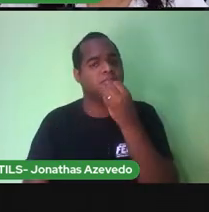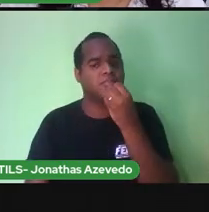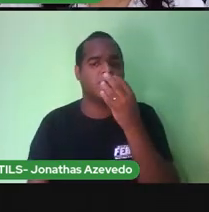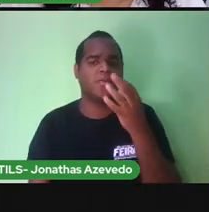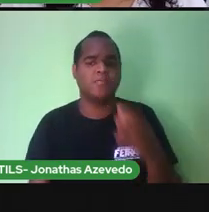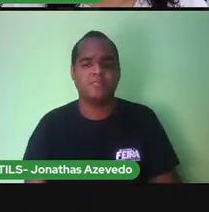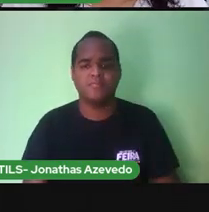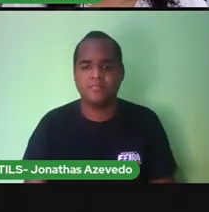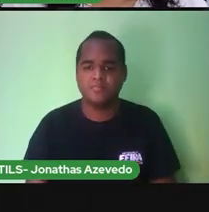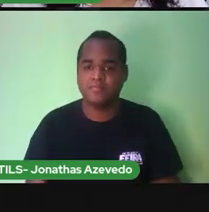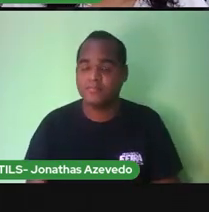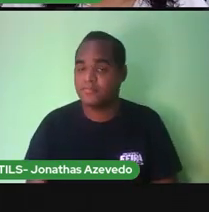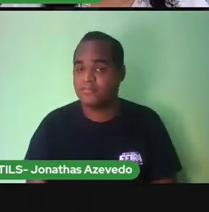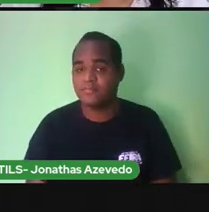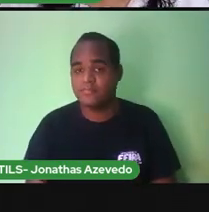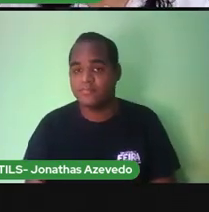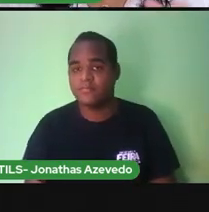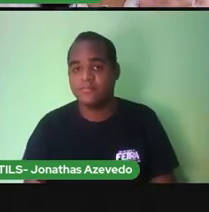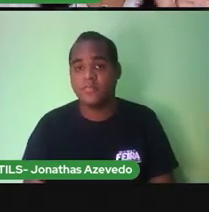Olha só, gente.